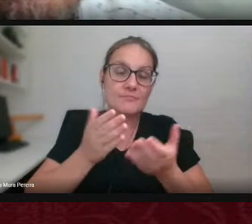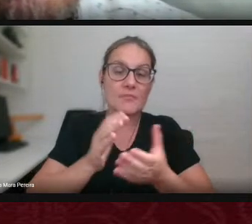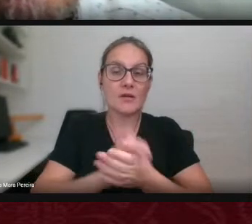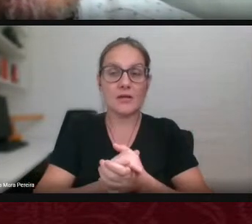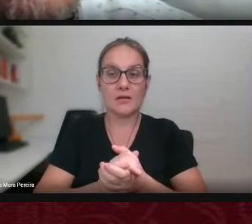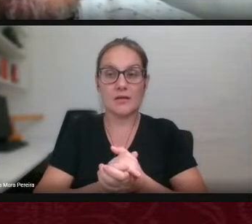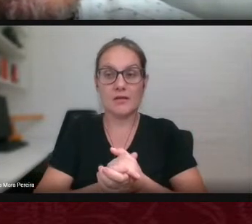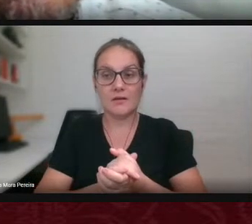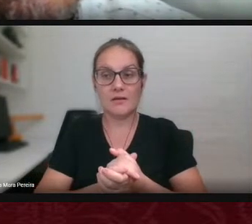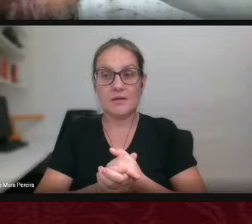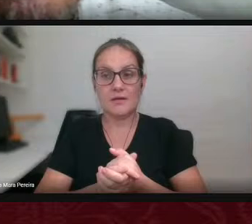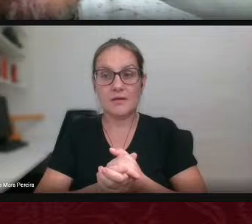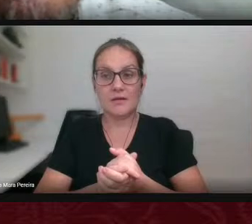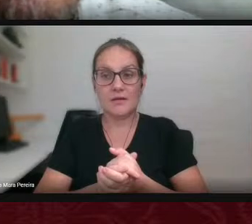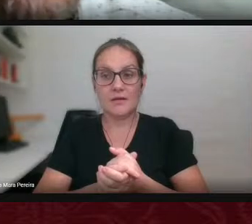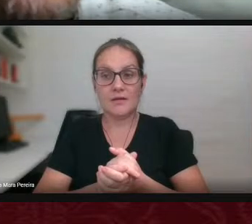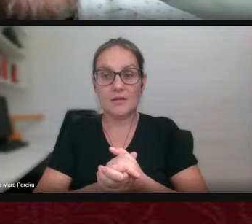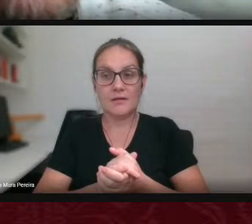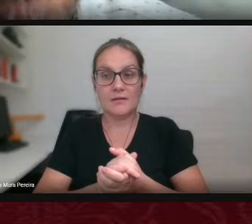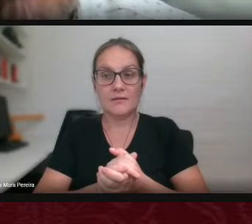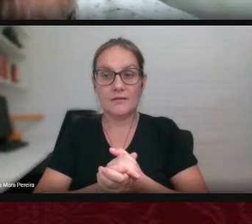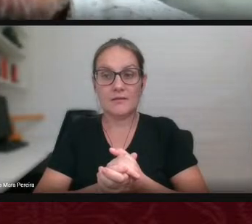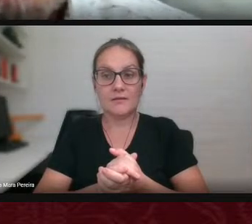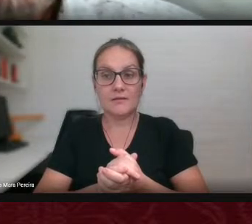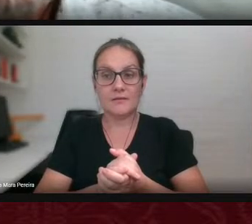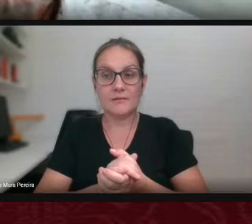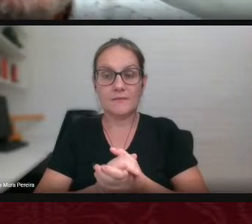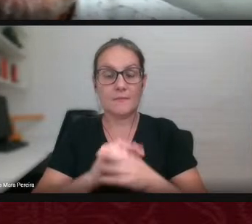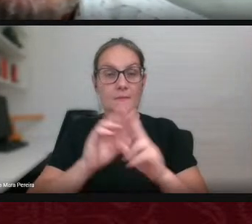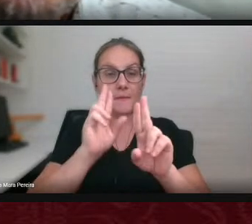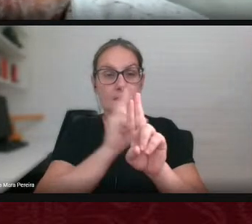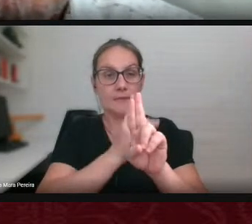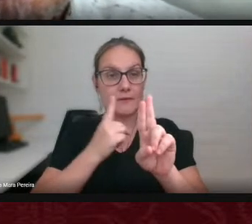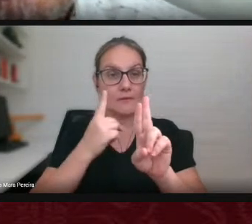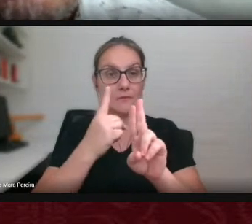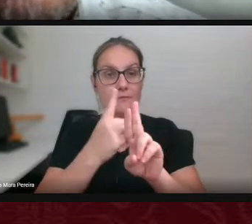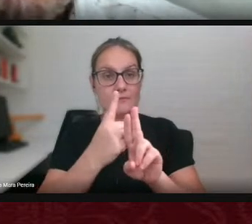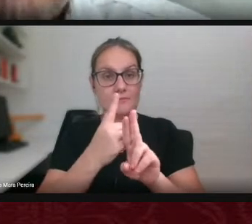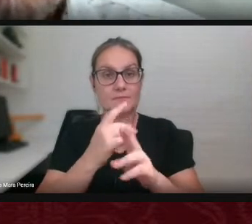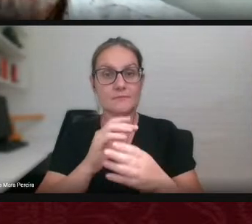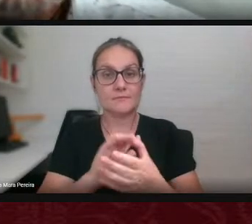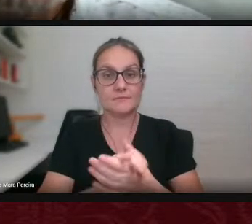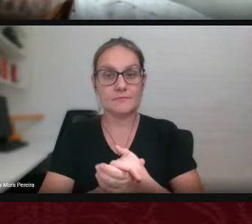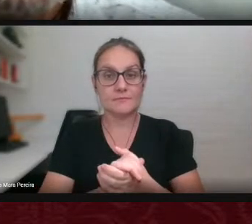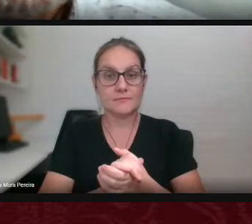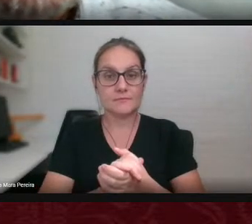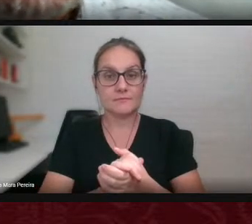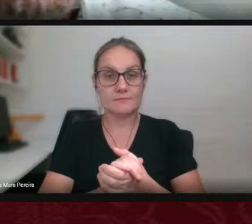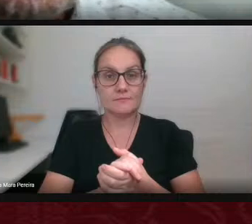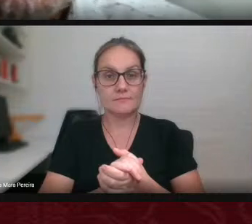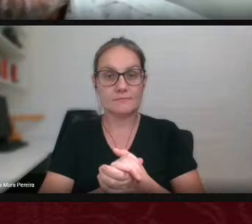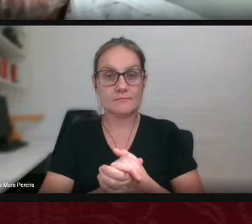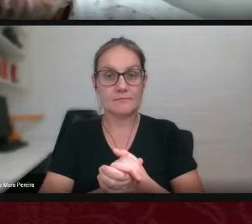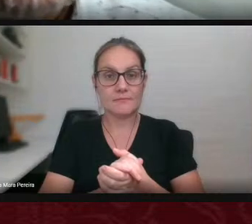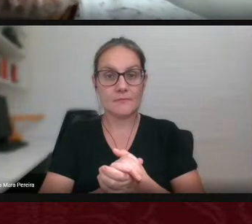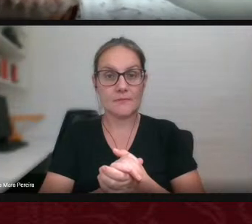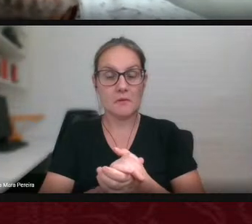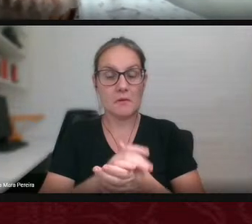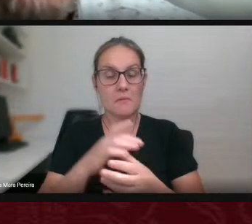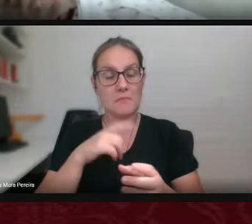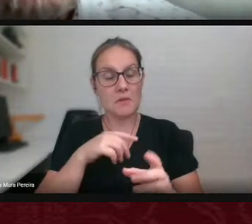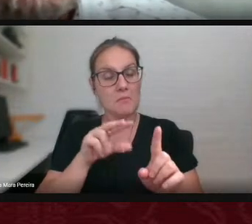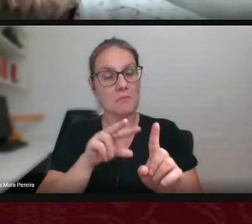que a UFGD ela no meu ponto de vista ela